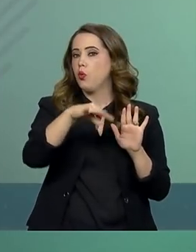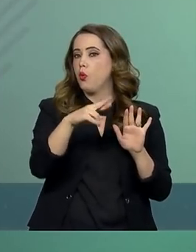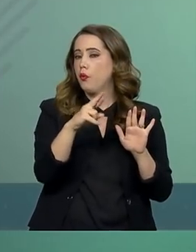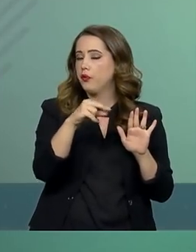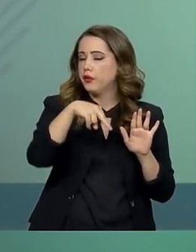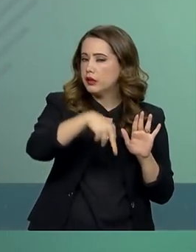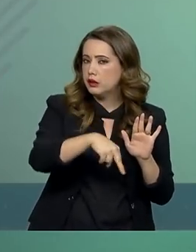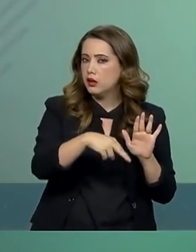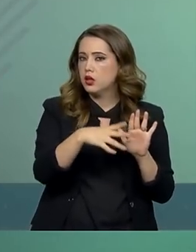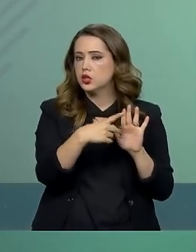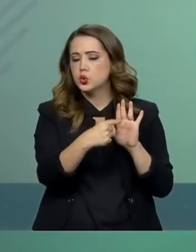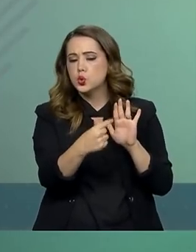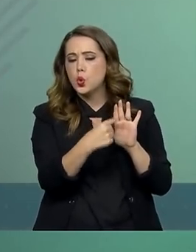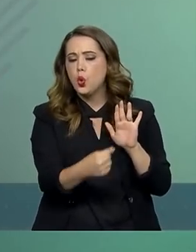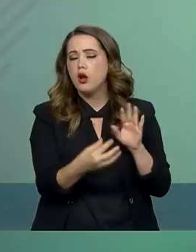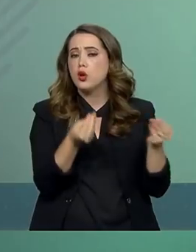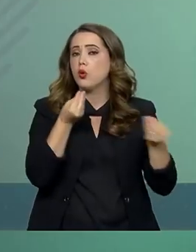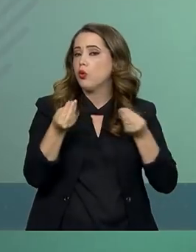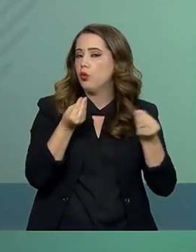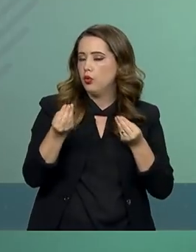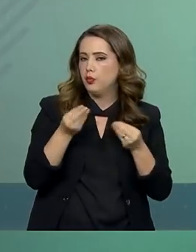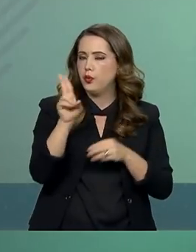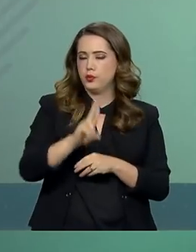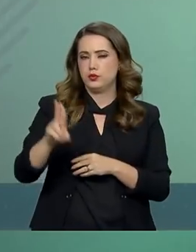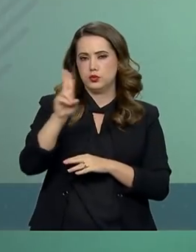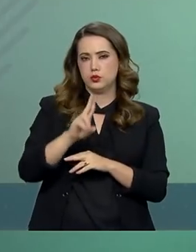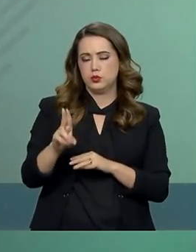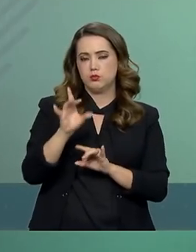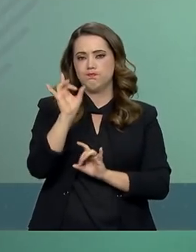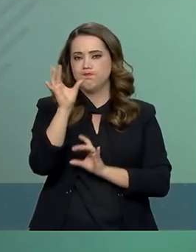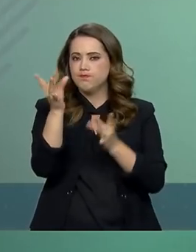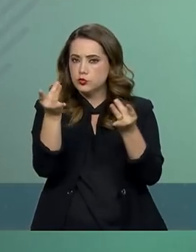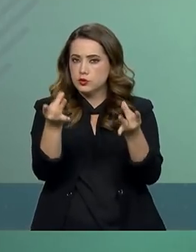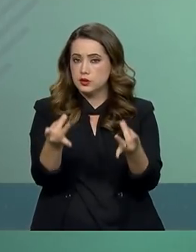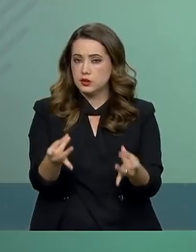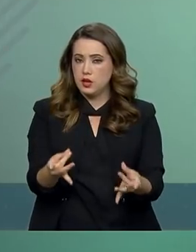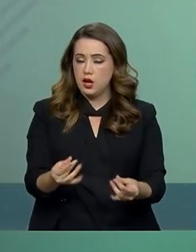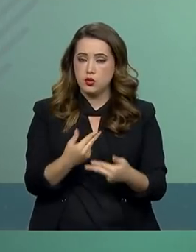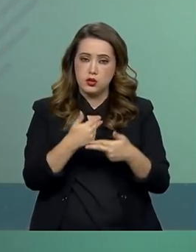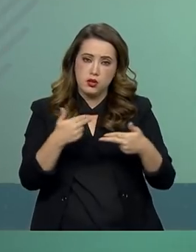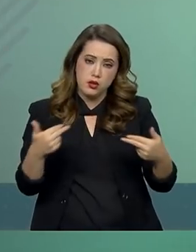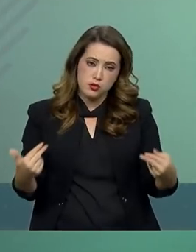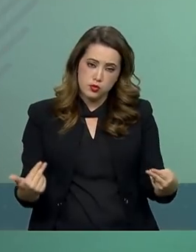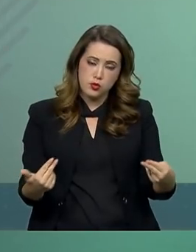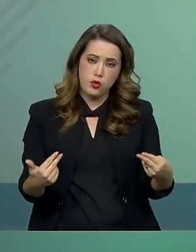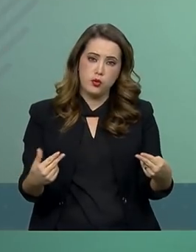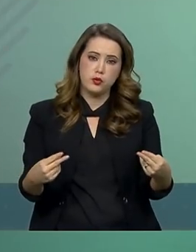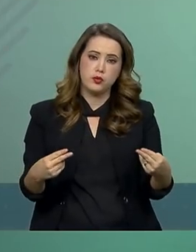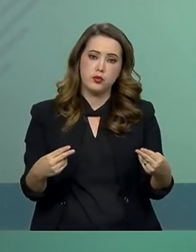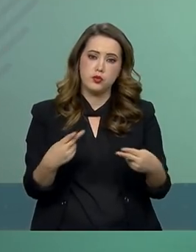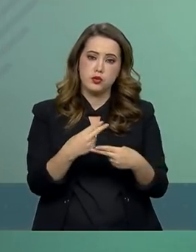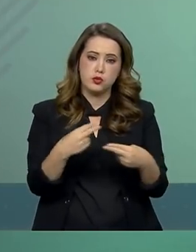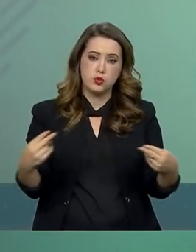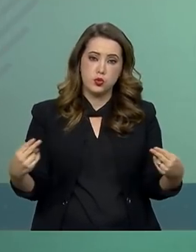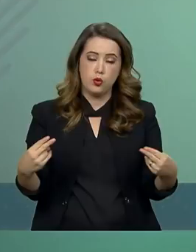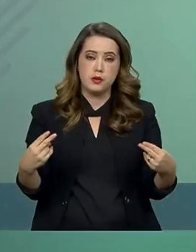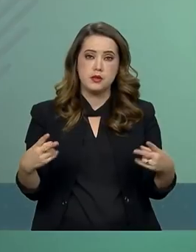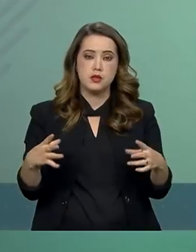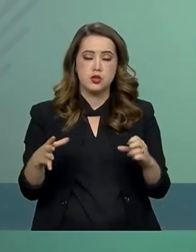uso e as especificações técnicas dos dispositivos de retenção.